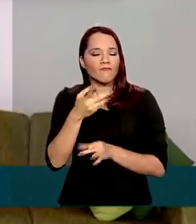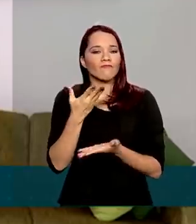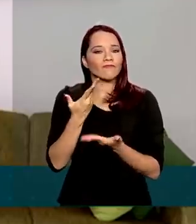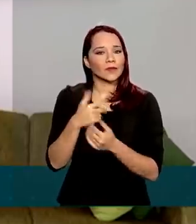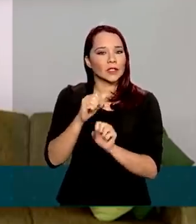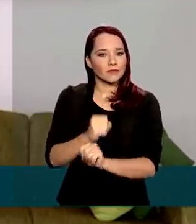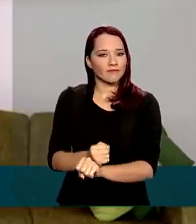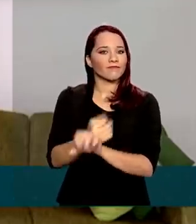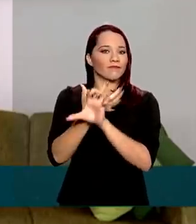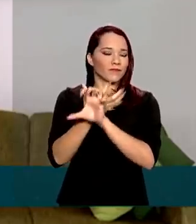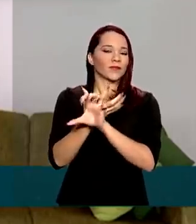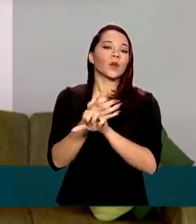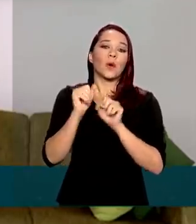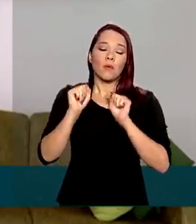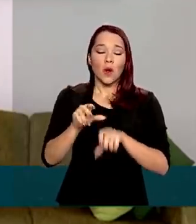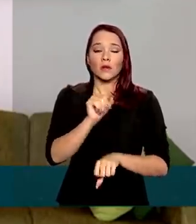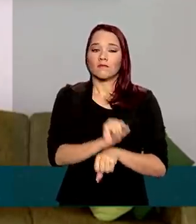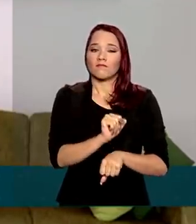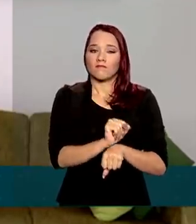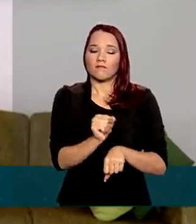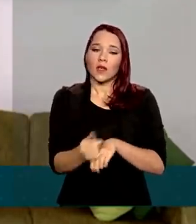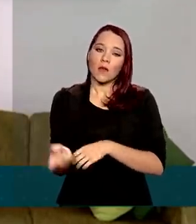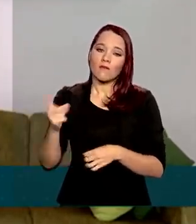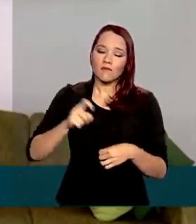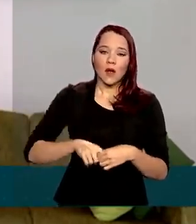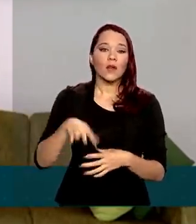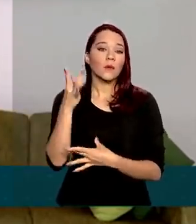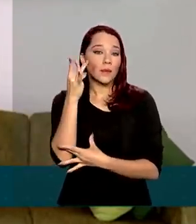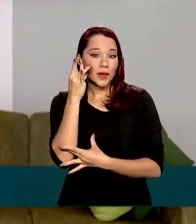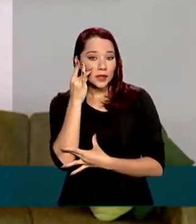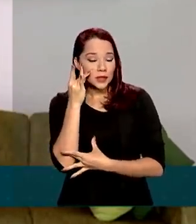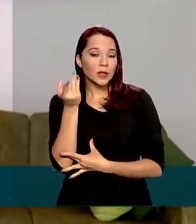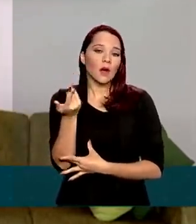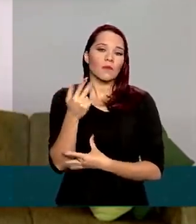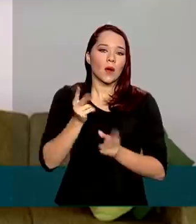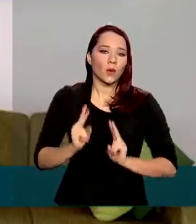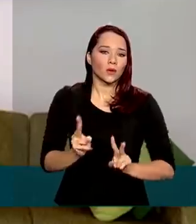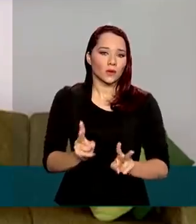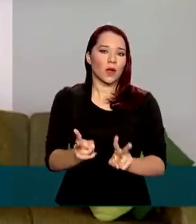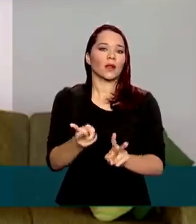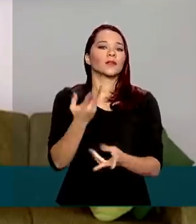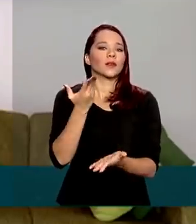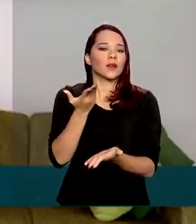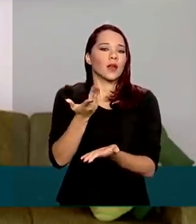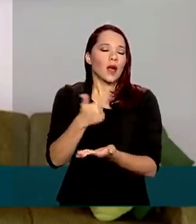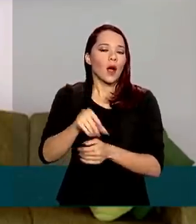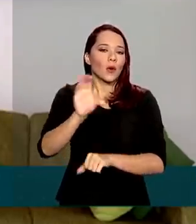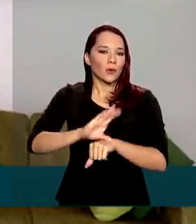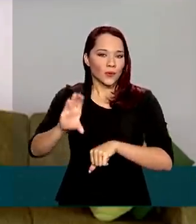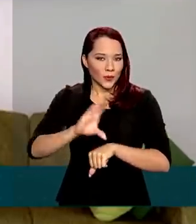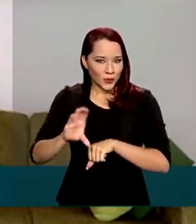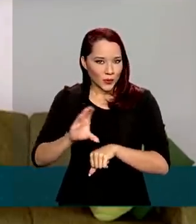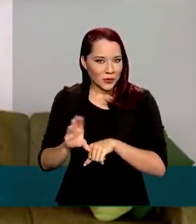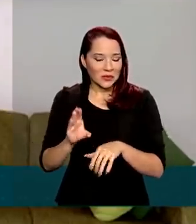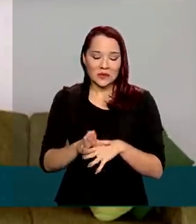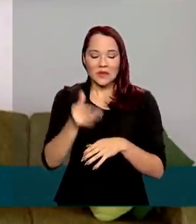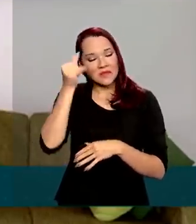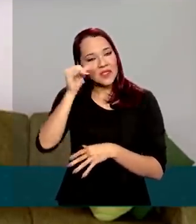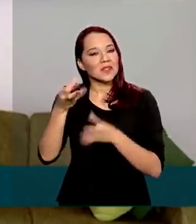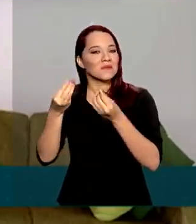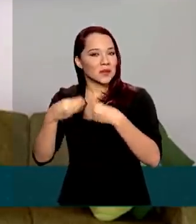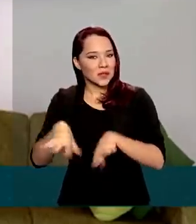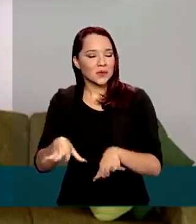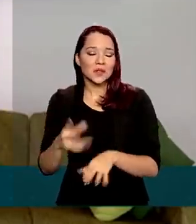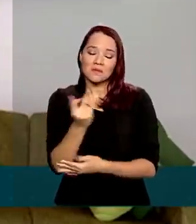distância, podem aguardar o retorno presencial para dar continuidade ao curso, sem prejuízos